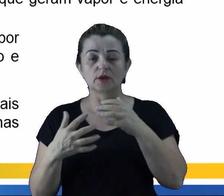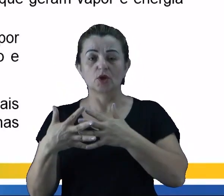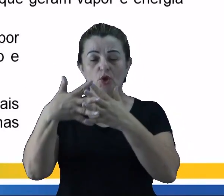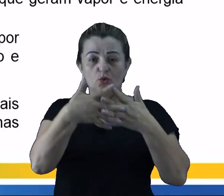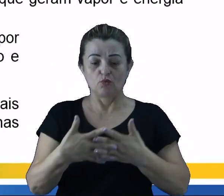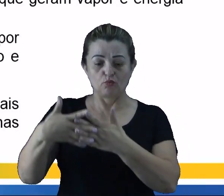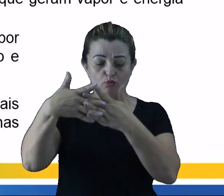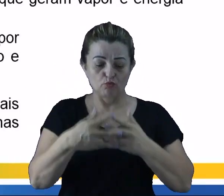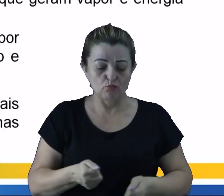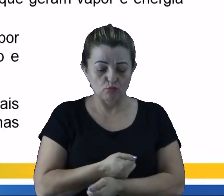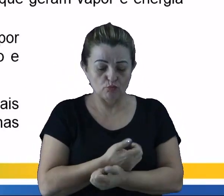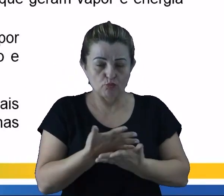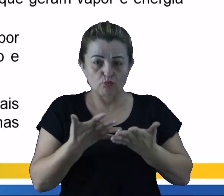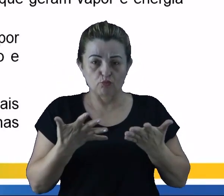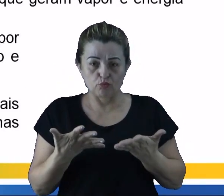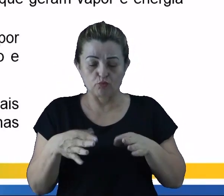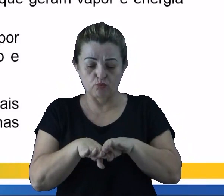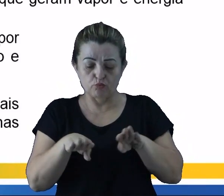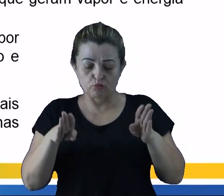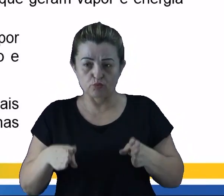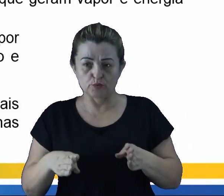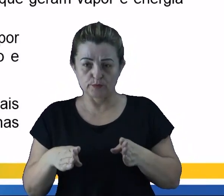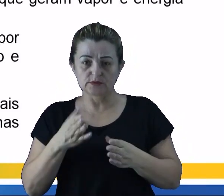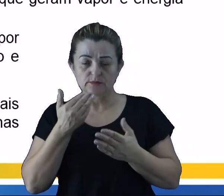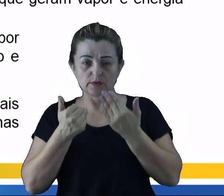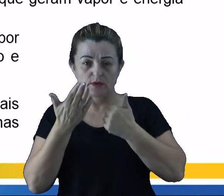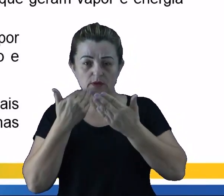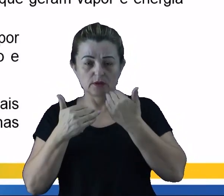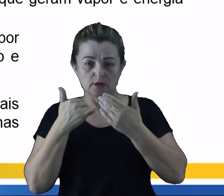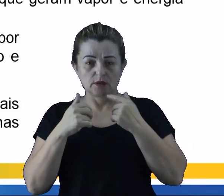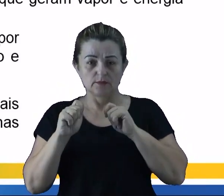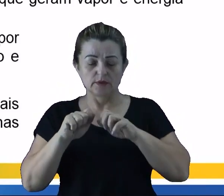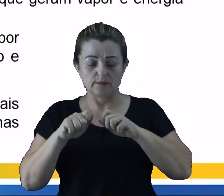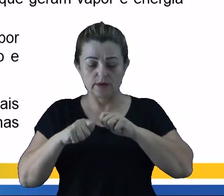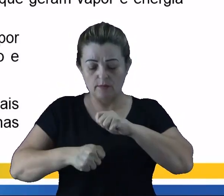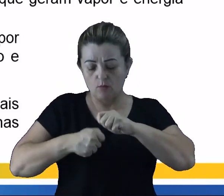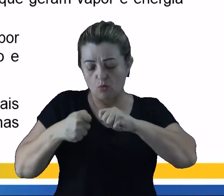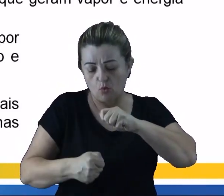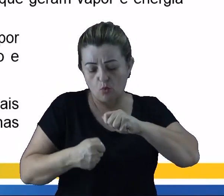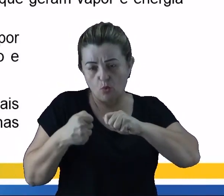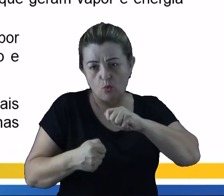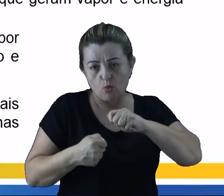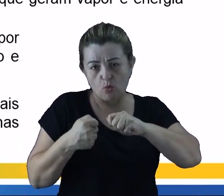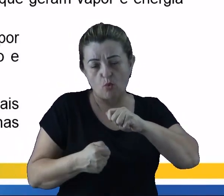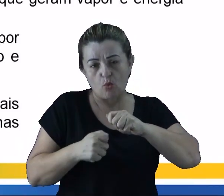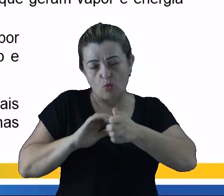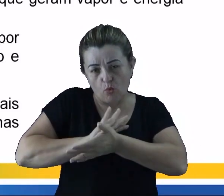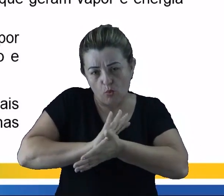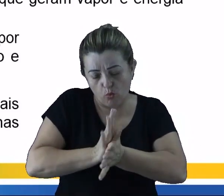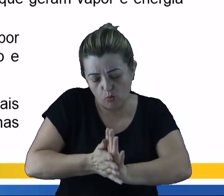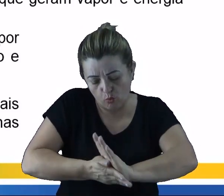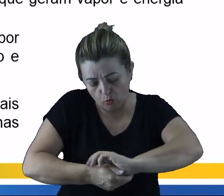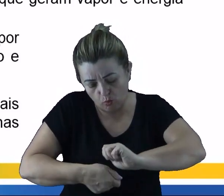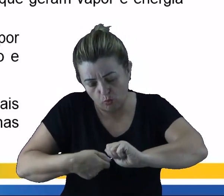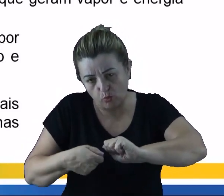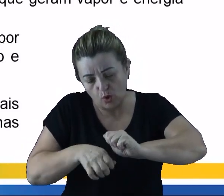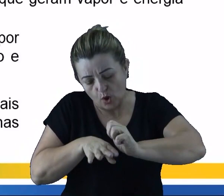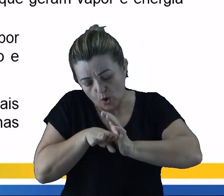despejada em medas alimentadoras que conduzem para as moendas. Antes de serem esmagadas, né? Para